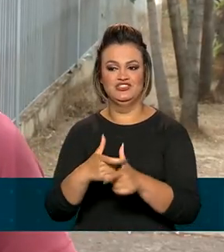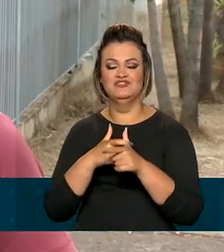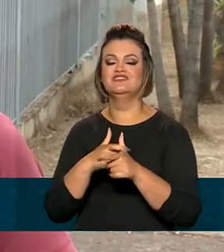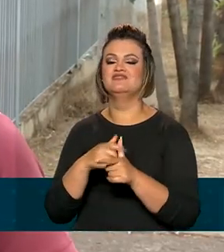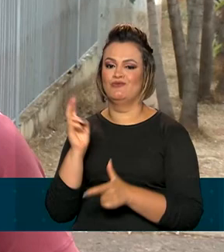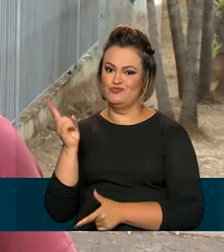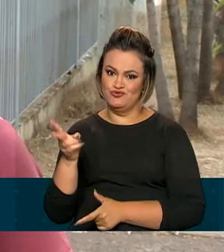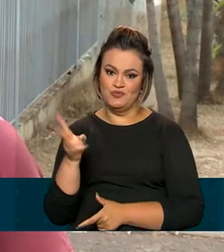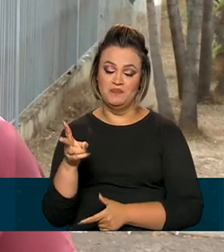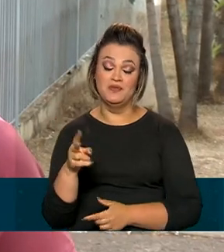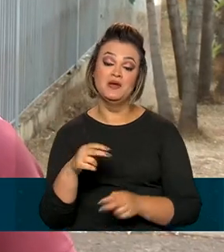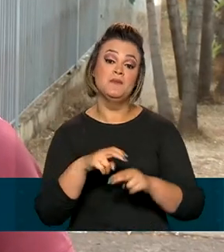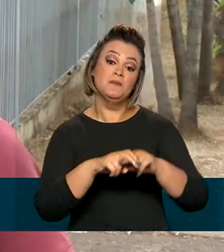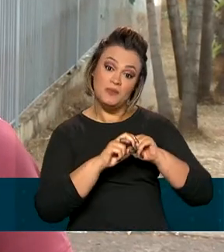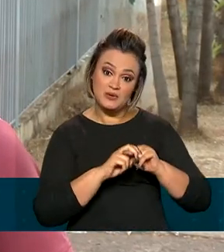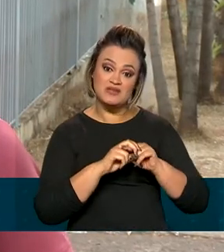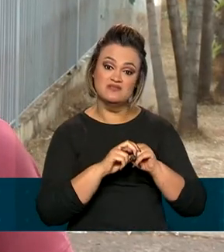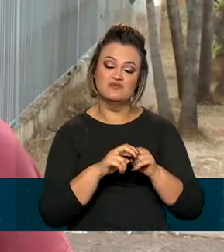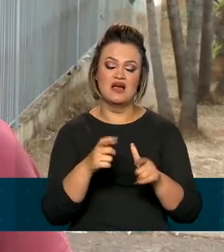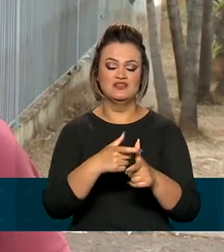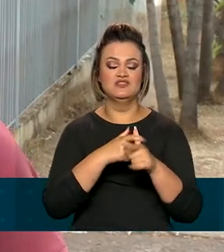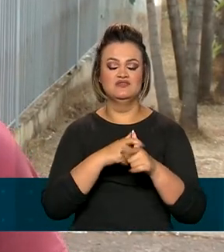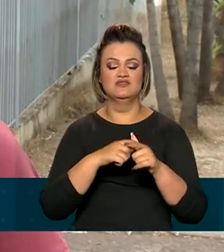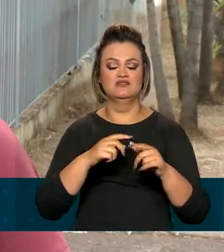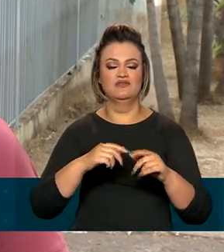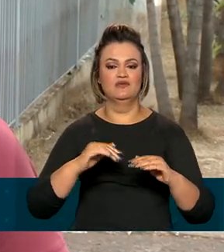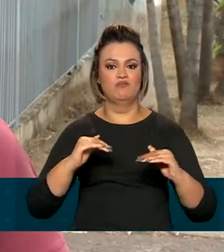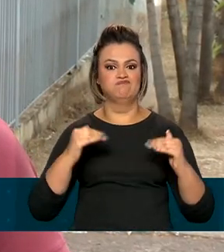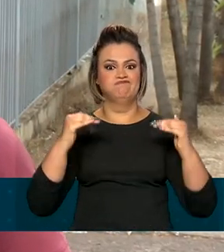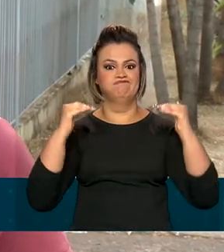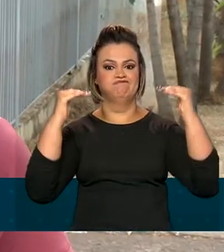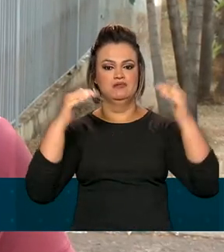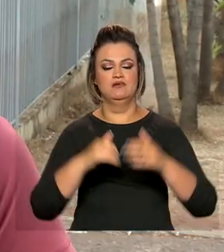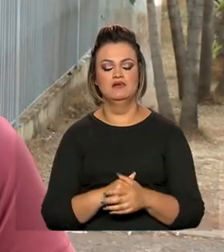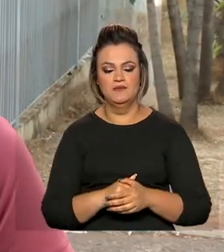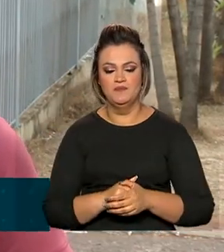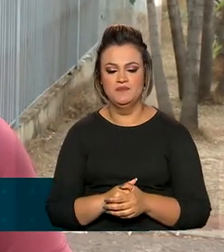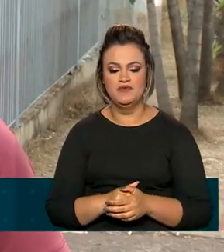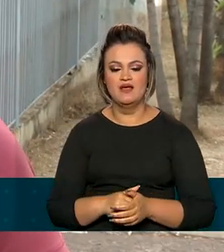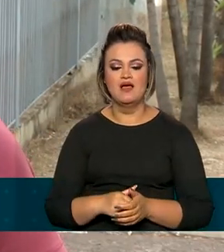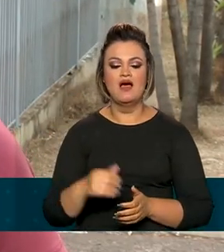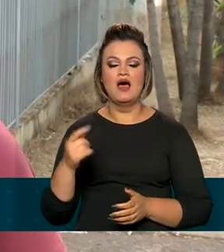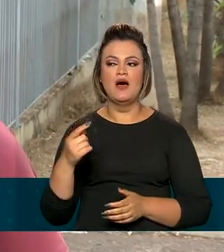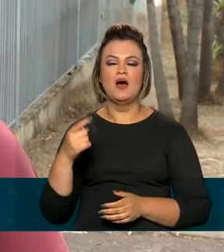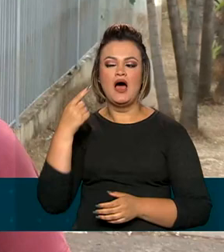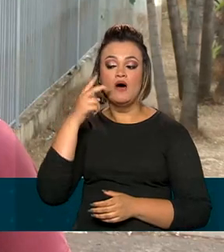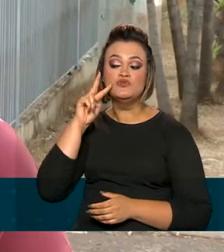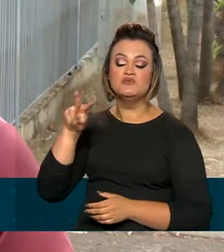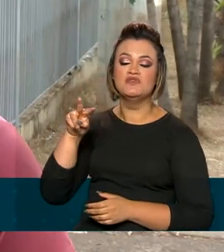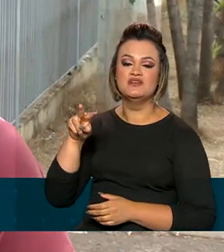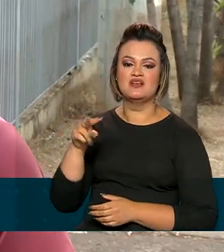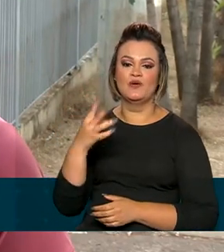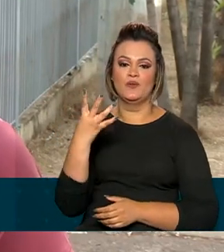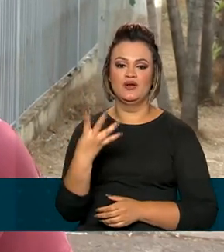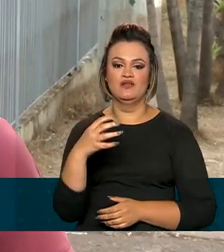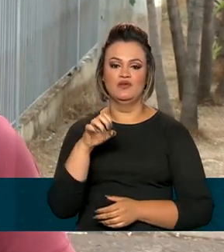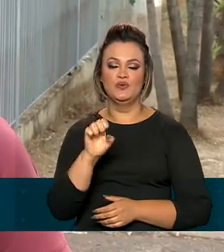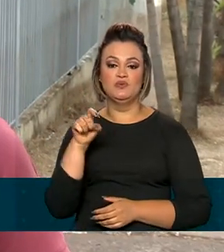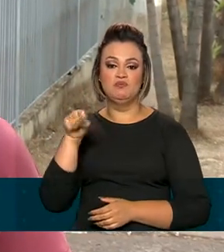parcelas. Por causa disso, a dívida se acumula. A última vez que eu olhei o valor, estava em R$ 48 mil,